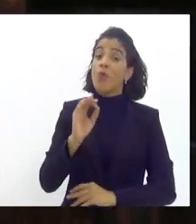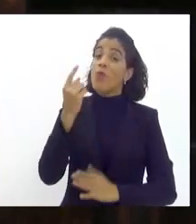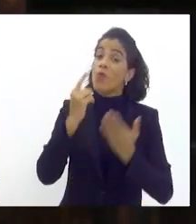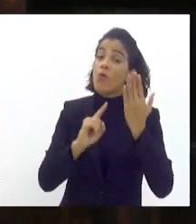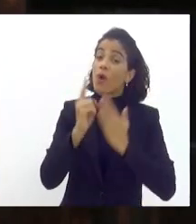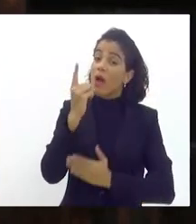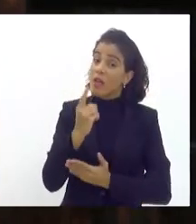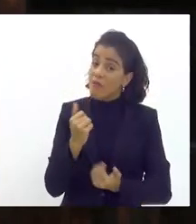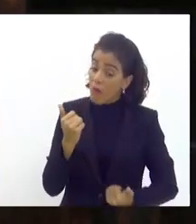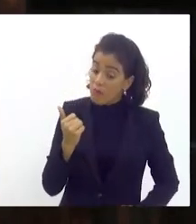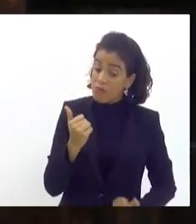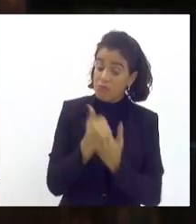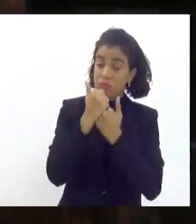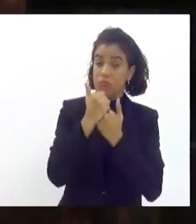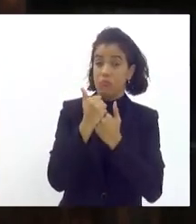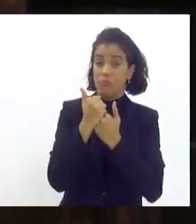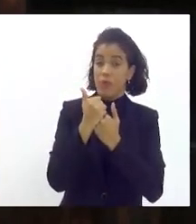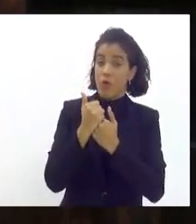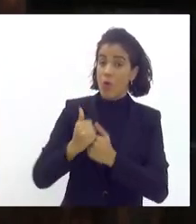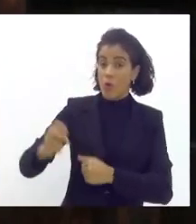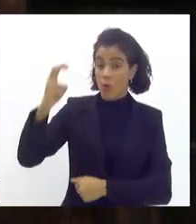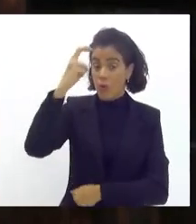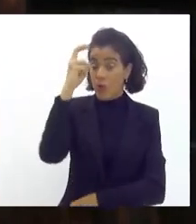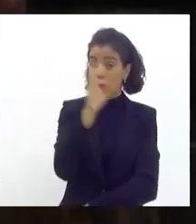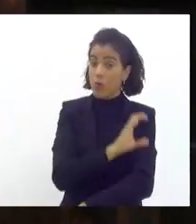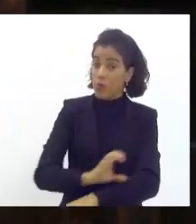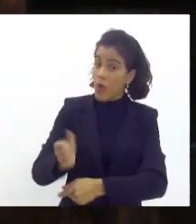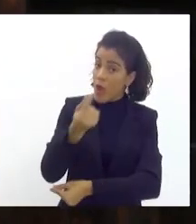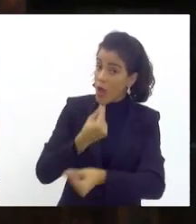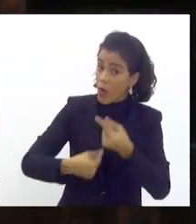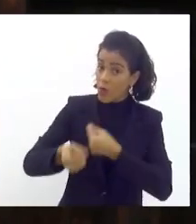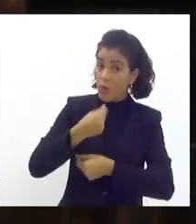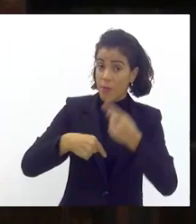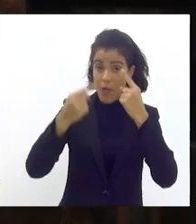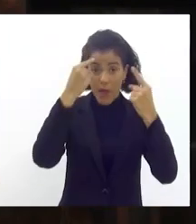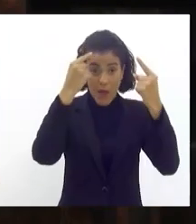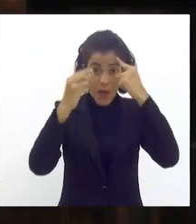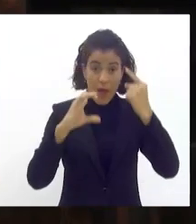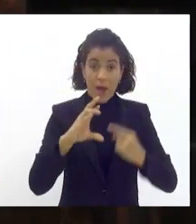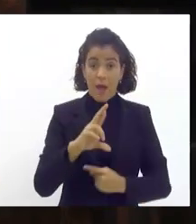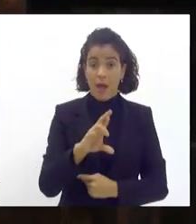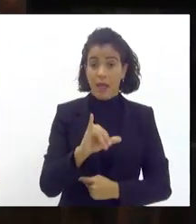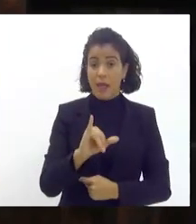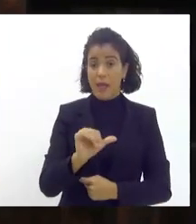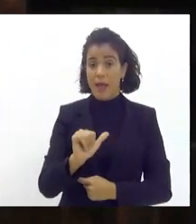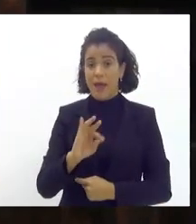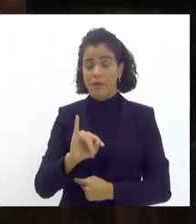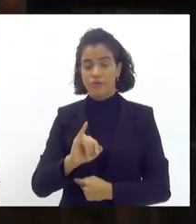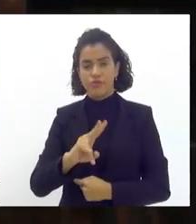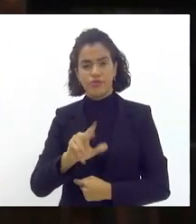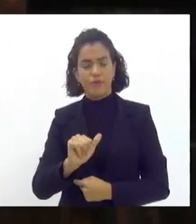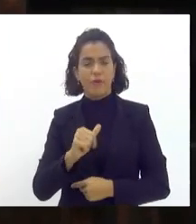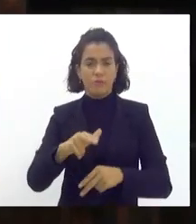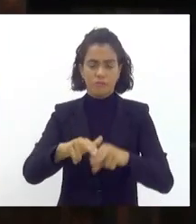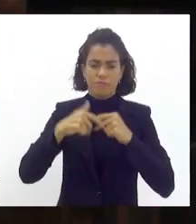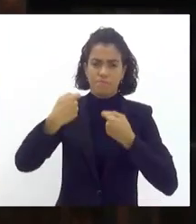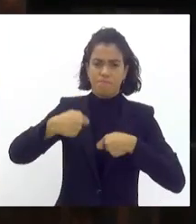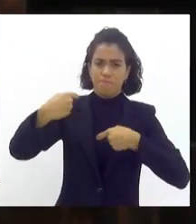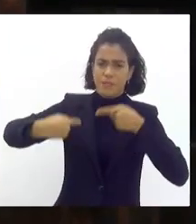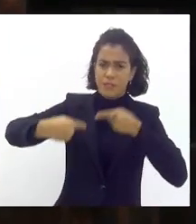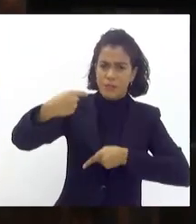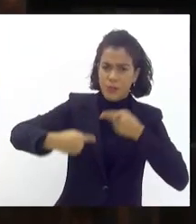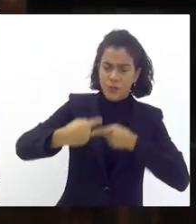fomentado como cultura e economia e criativa que ele é é por isso que a gente precisa discutir o